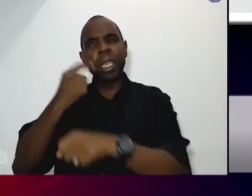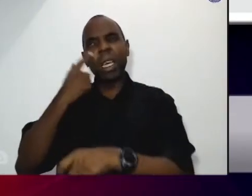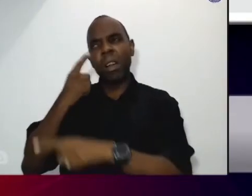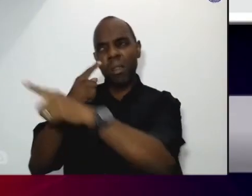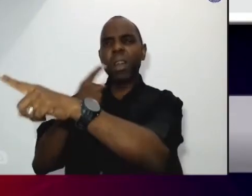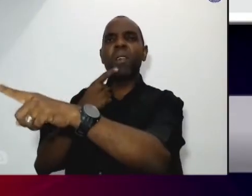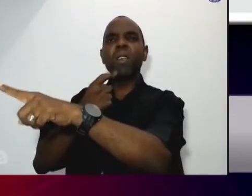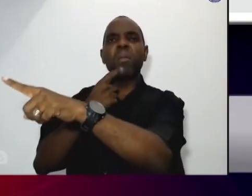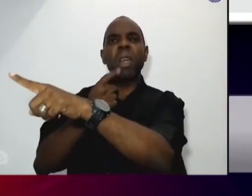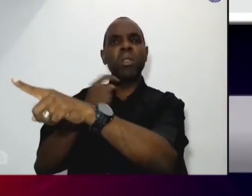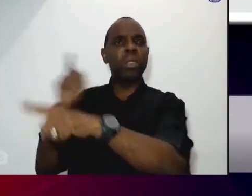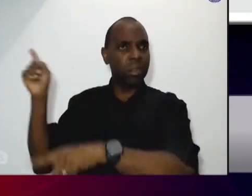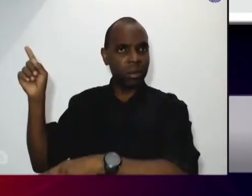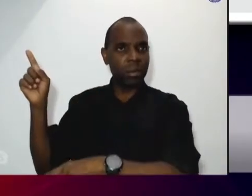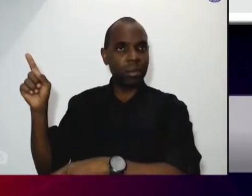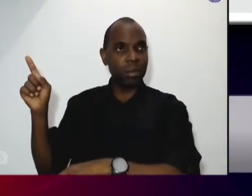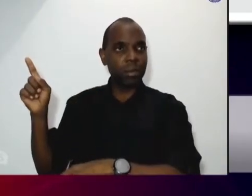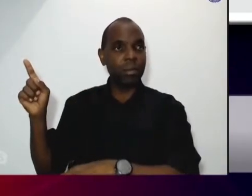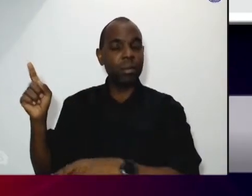NUTRAS ali aparecendo.